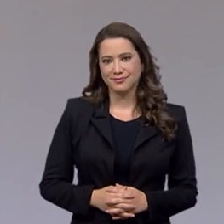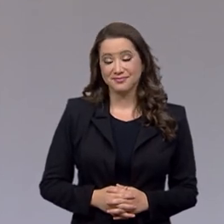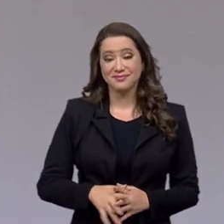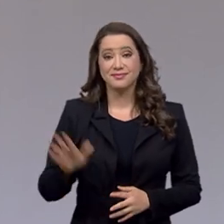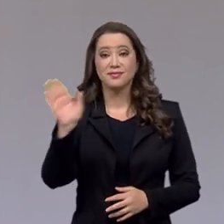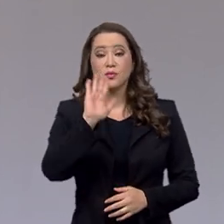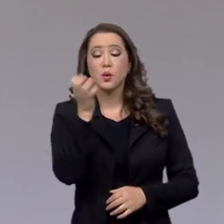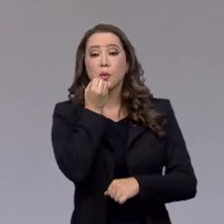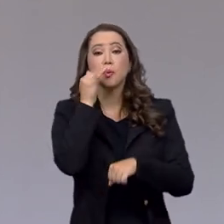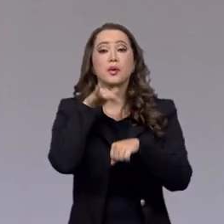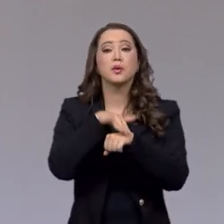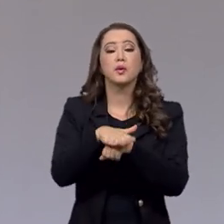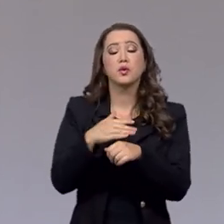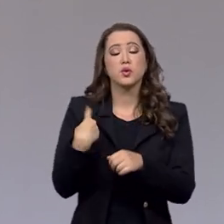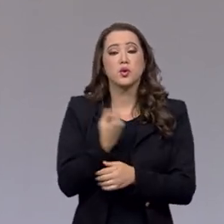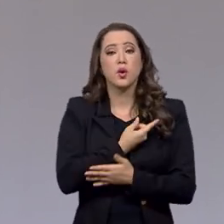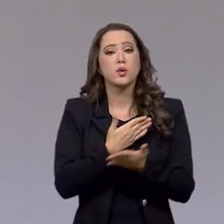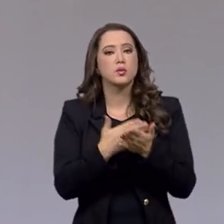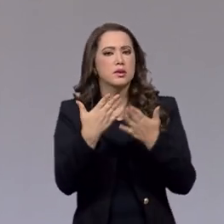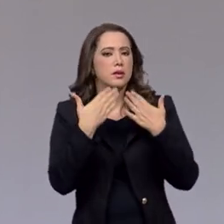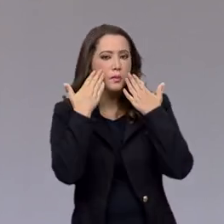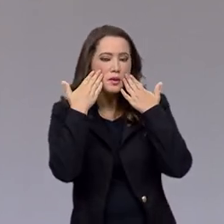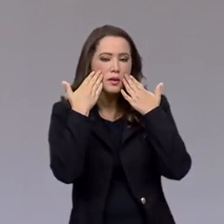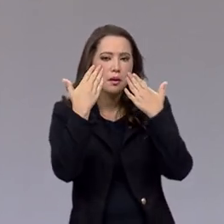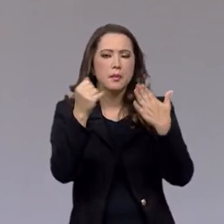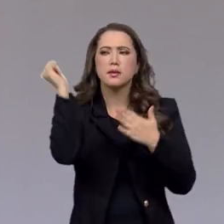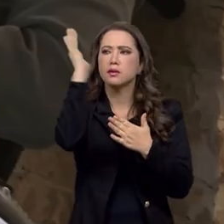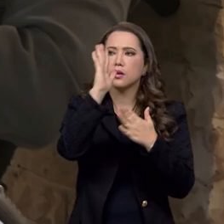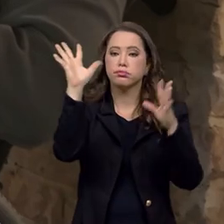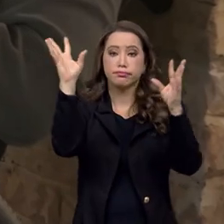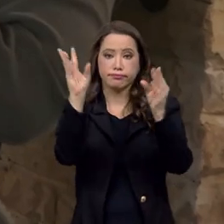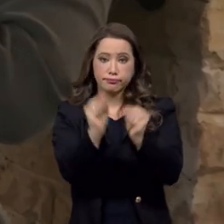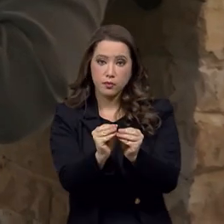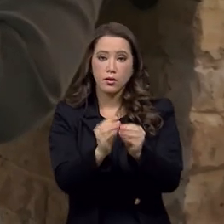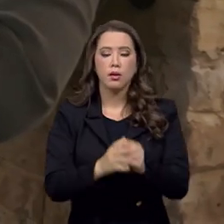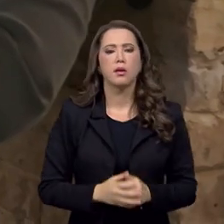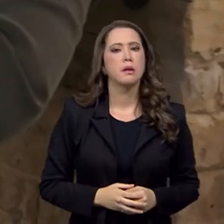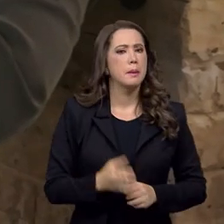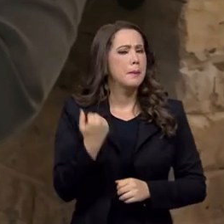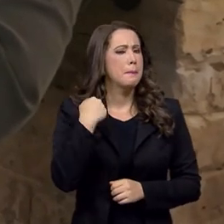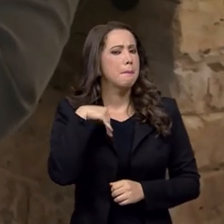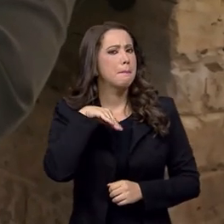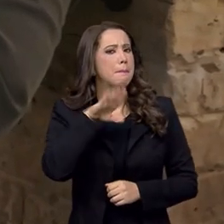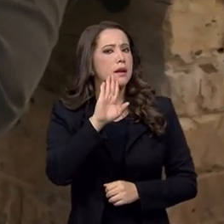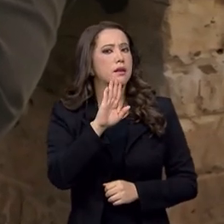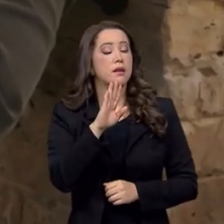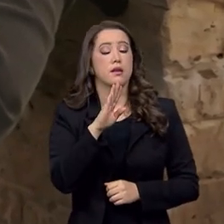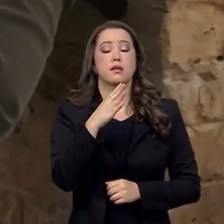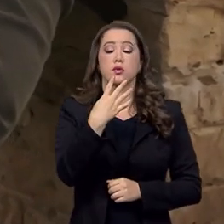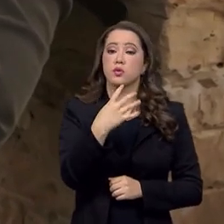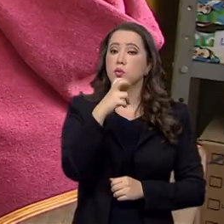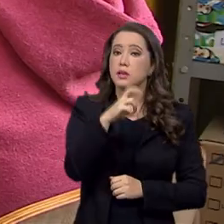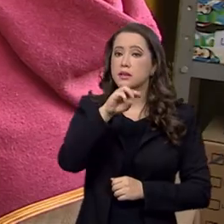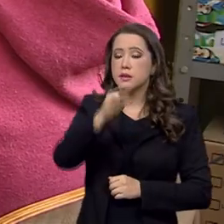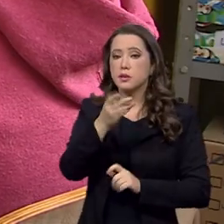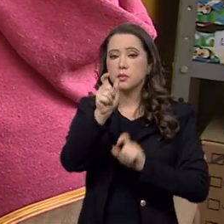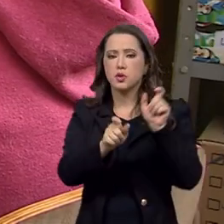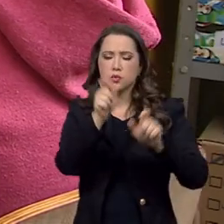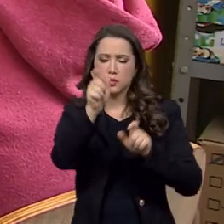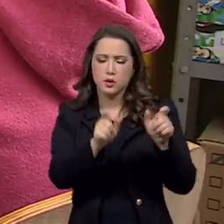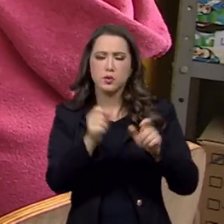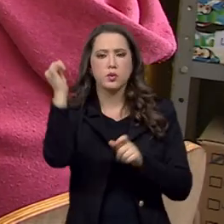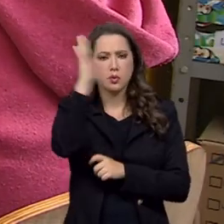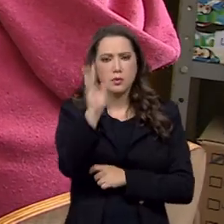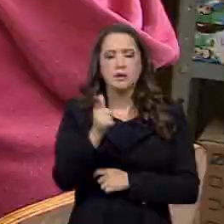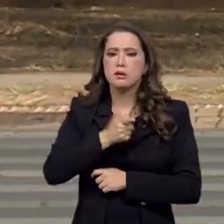Olá, boa noite, estamos no ar com o Brasil em pauta. Mais de 45 milhões de pessoas no Brasil têm algum tipo